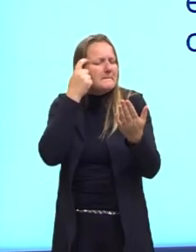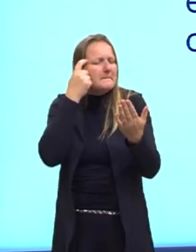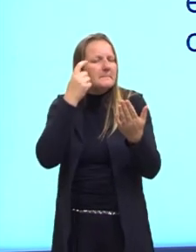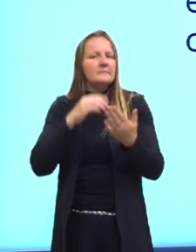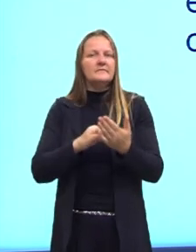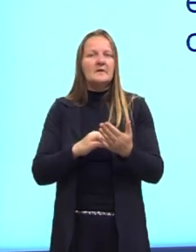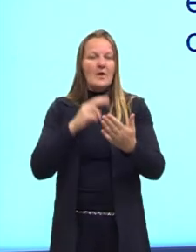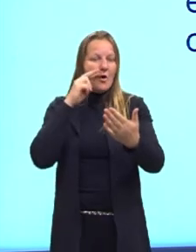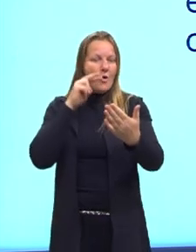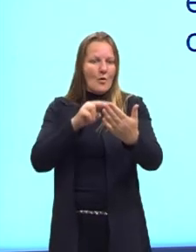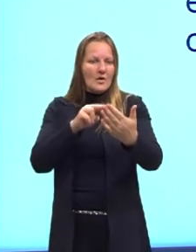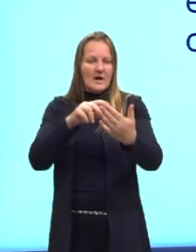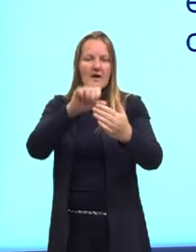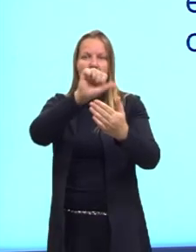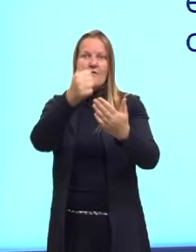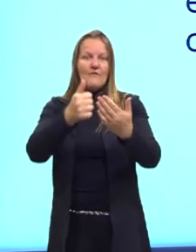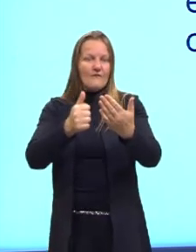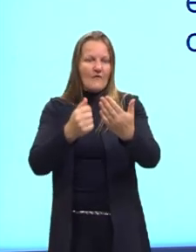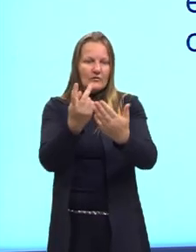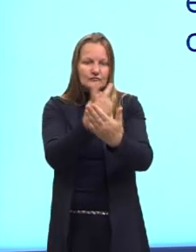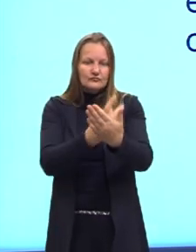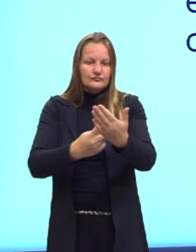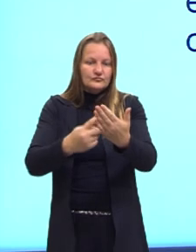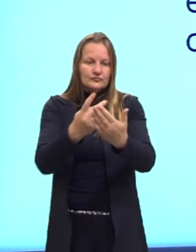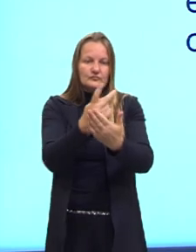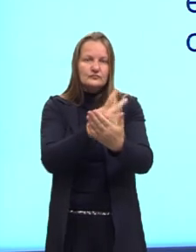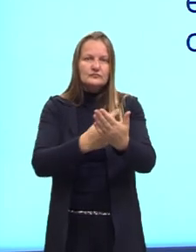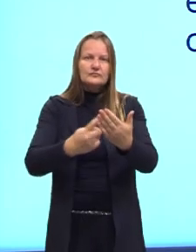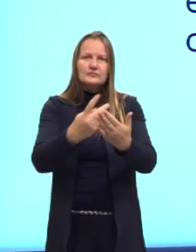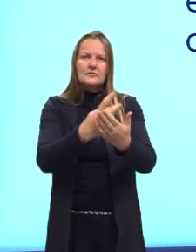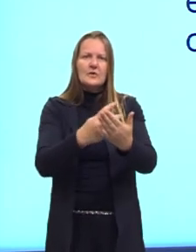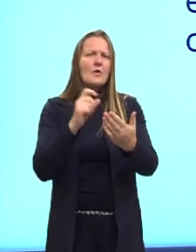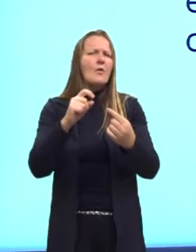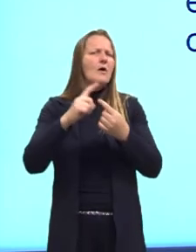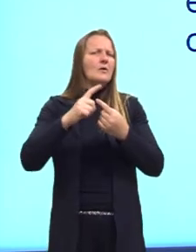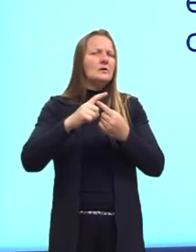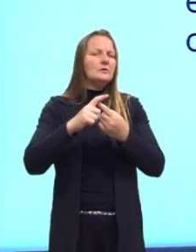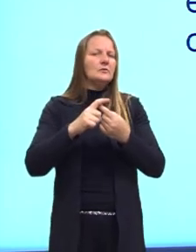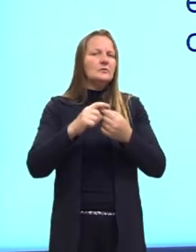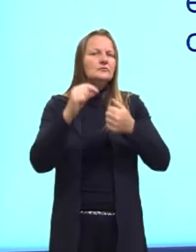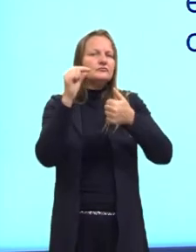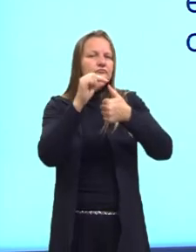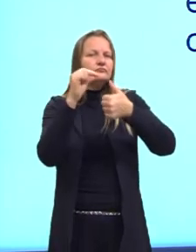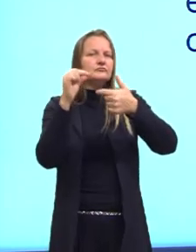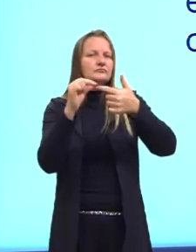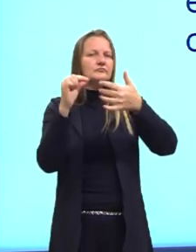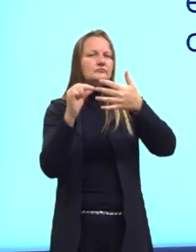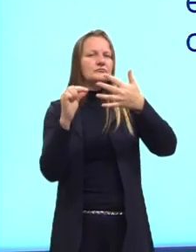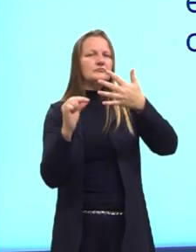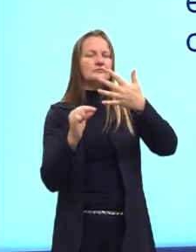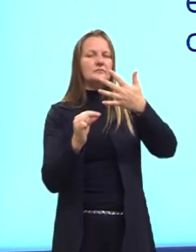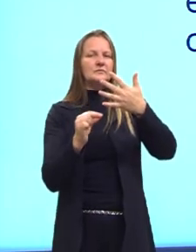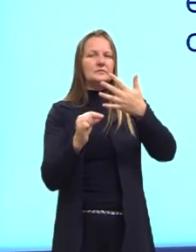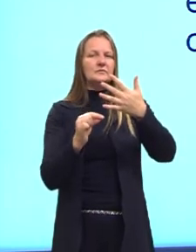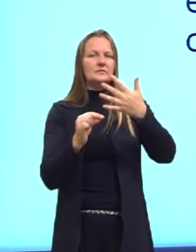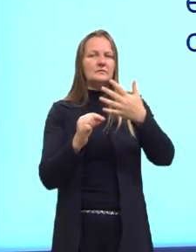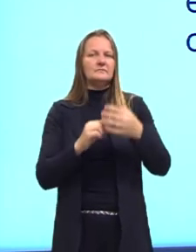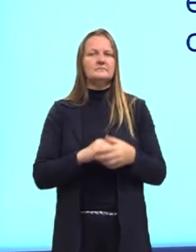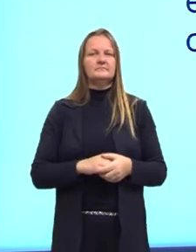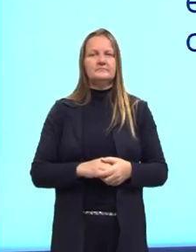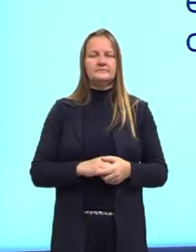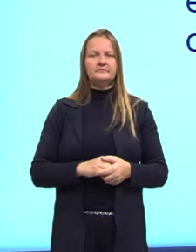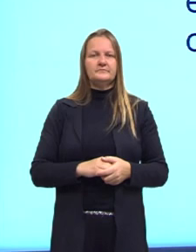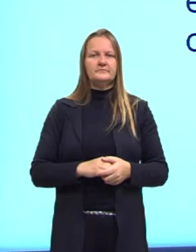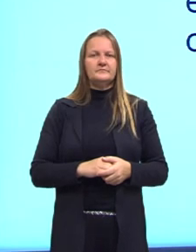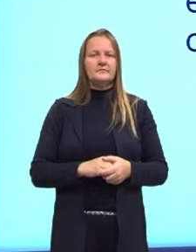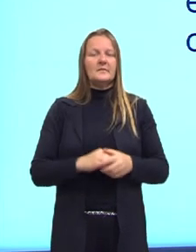Ao olhar para uma imagem, é essencial distinguir qual o tipo dela. Como eu falei ali no slide anterior. E,